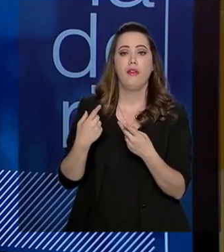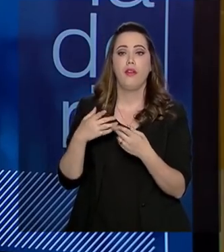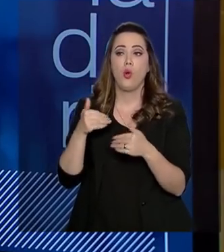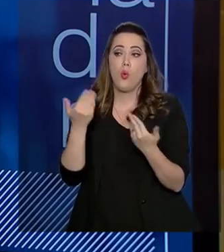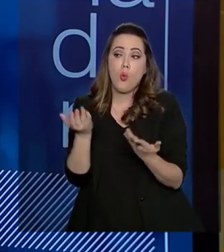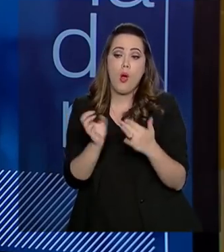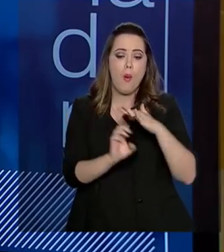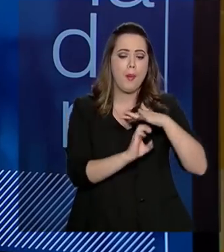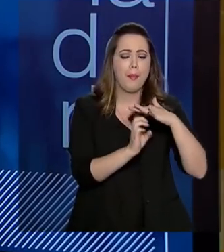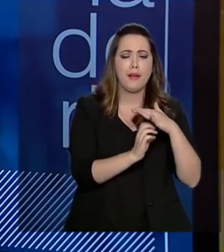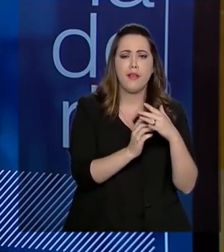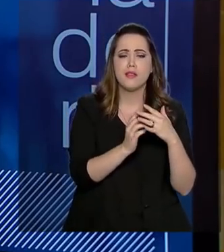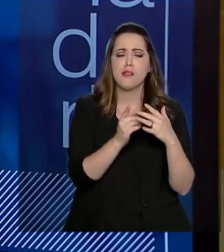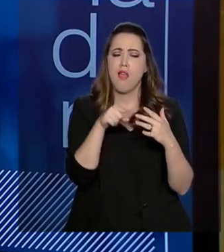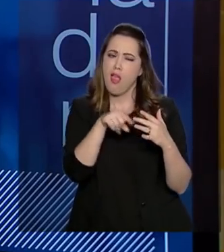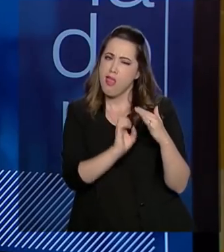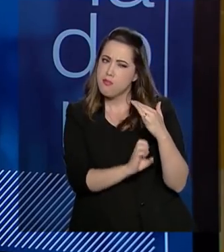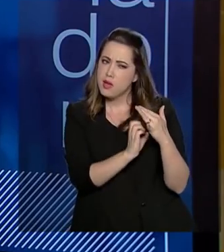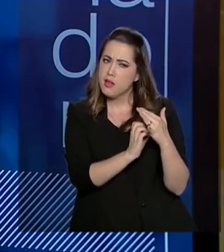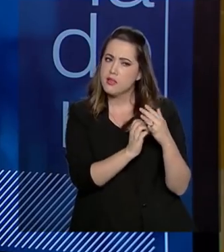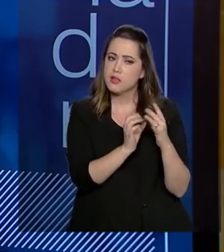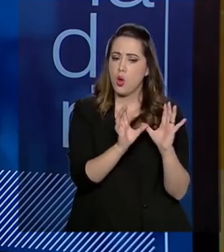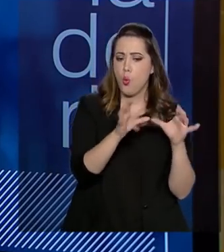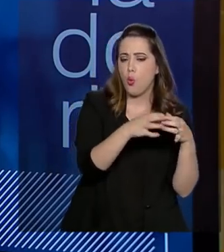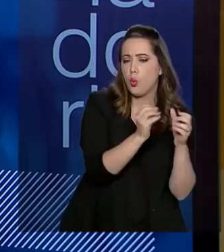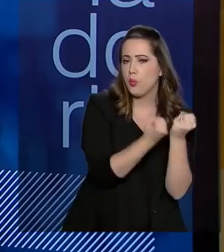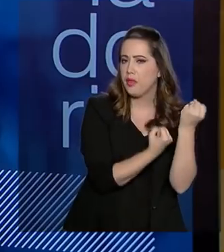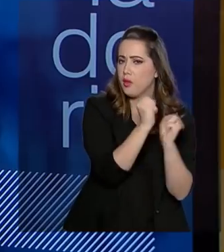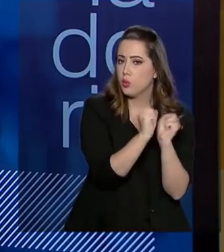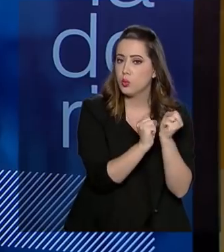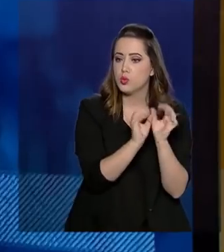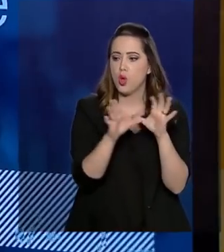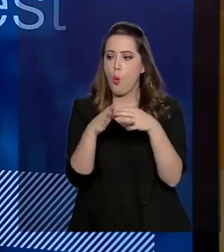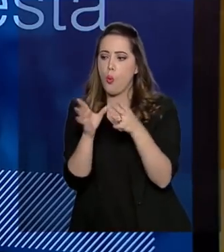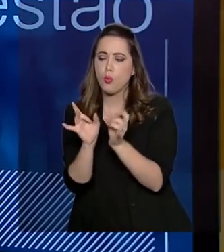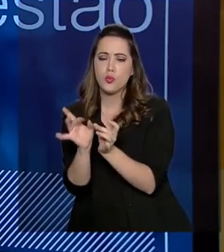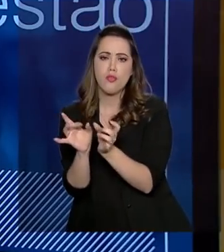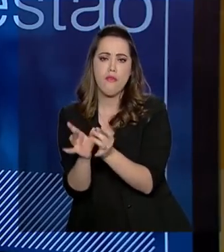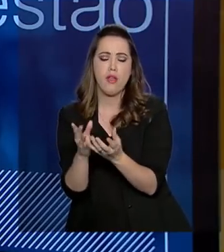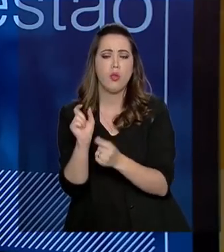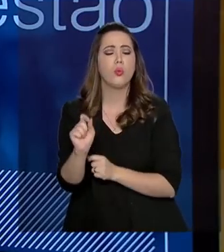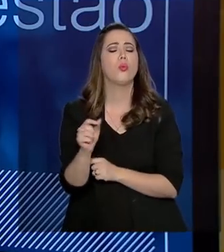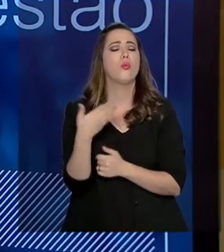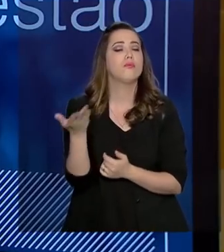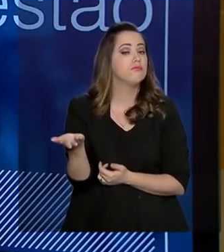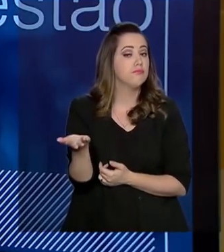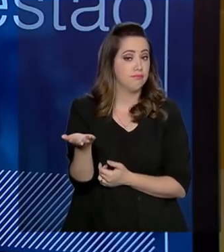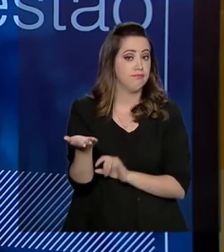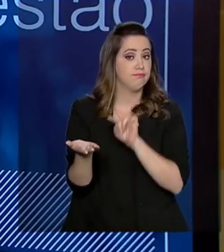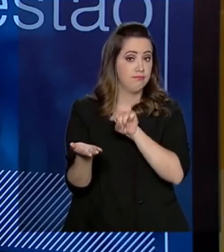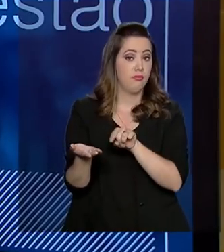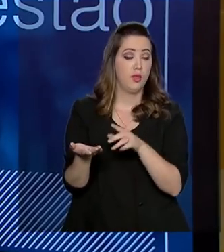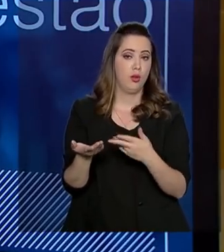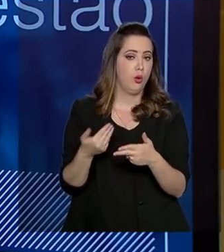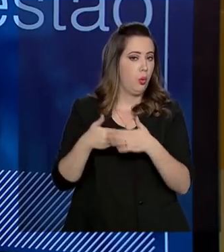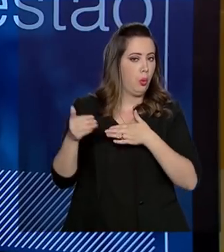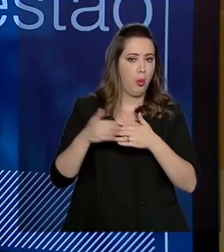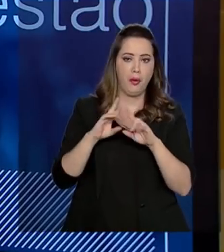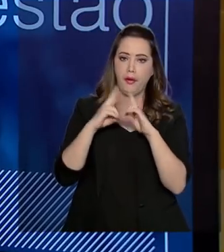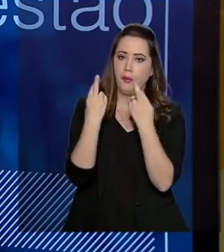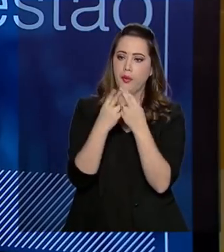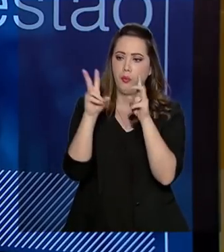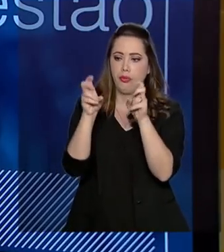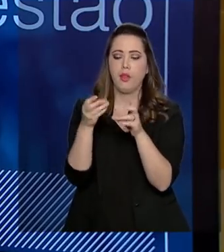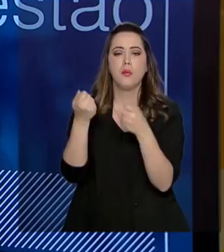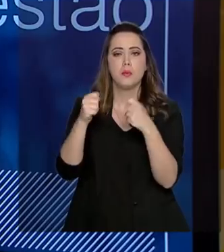está realmente representando, se é um setor da indústria, se é um setor do comércio, o que quer que seja. Então, que nós estamos